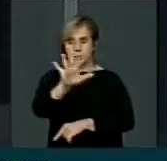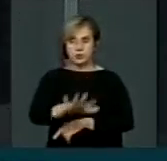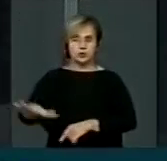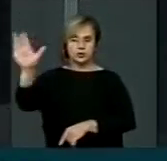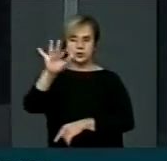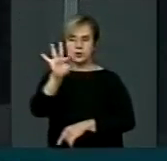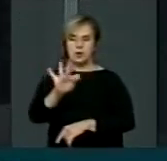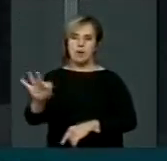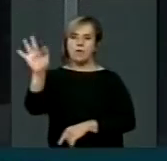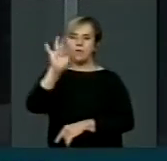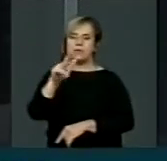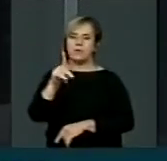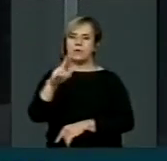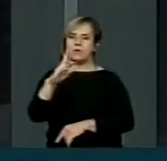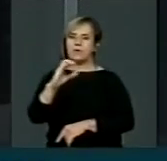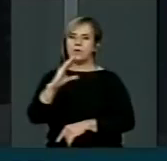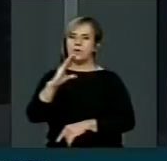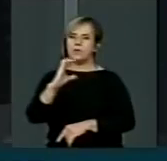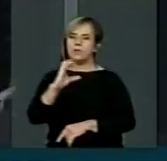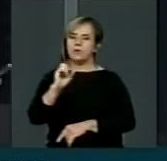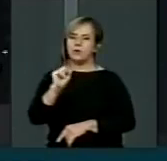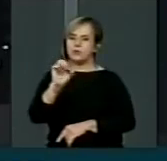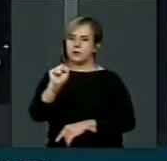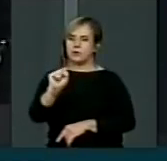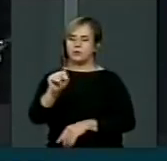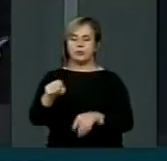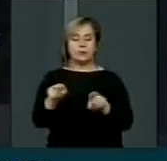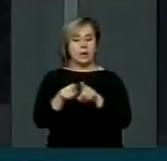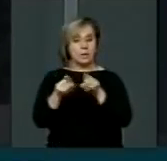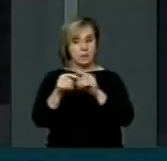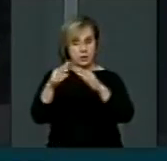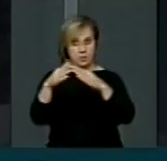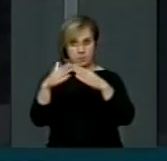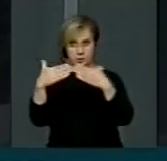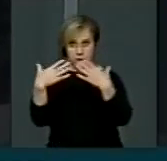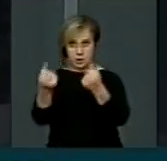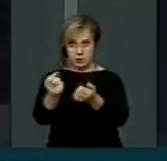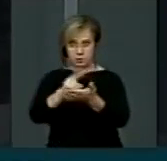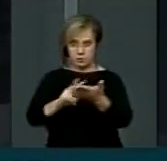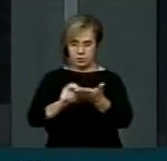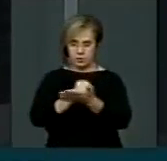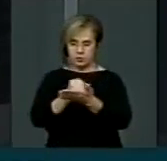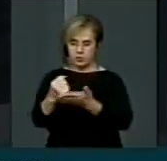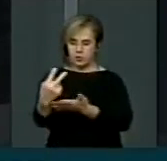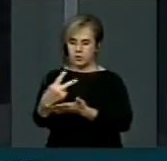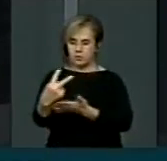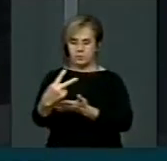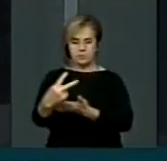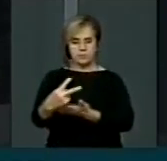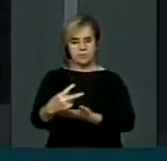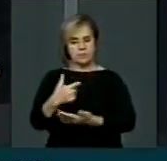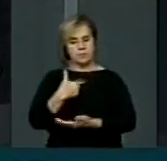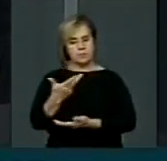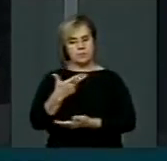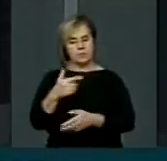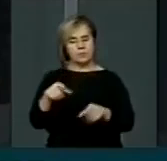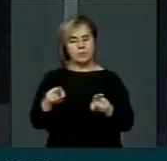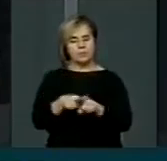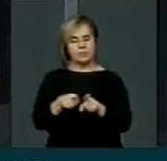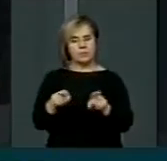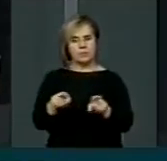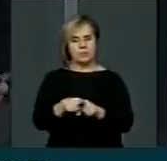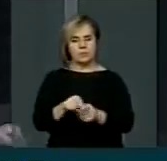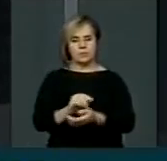da Faculdade de Processos. Mas, senhor presidente, além de dar como lido esses dois pronunciamentos, eu gostaria aqui